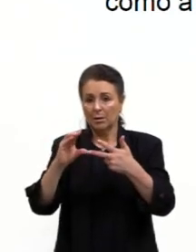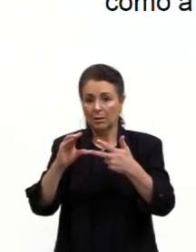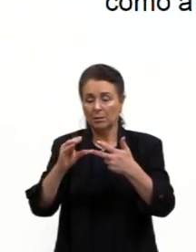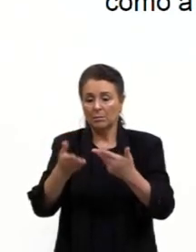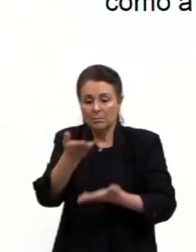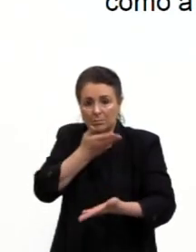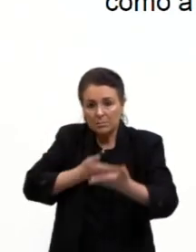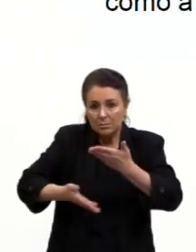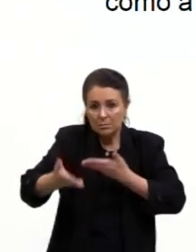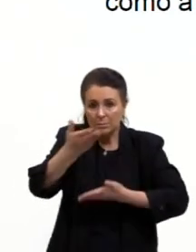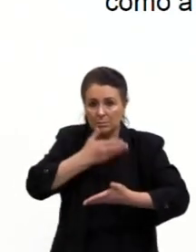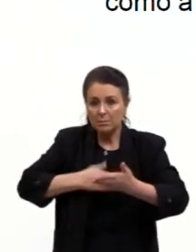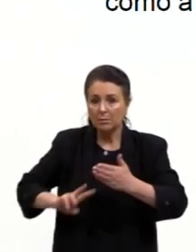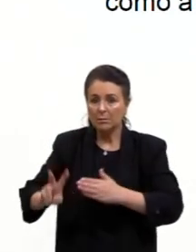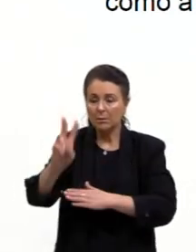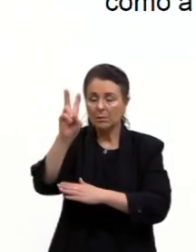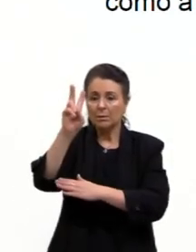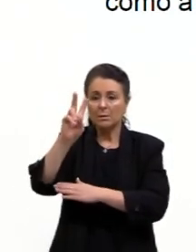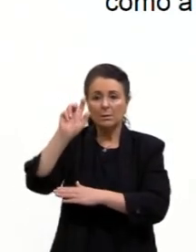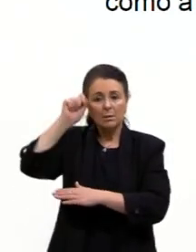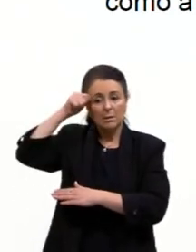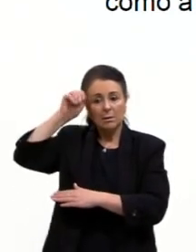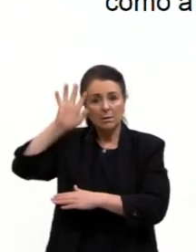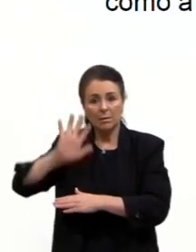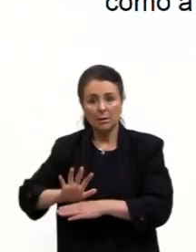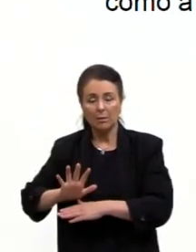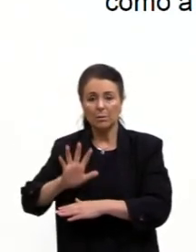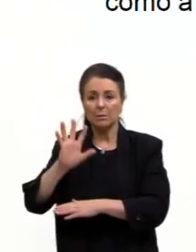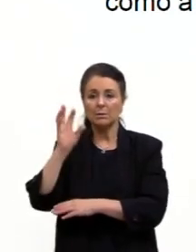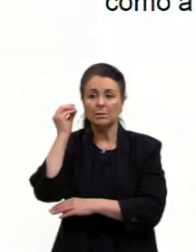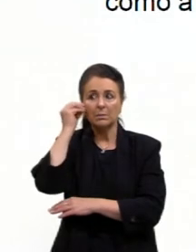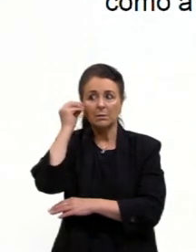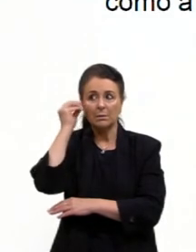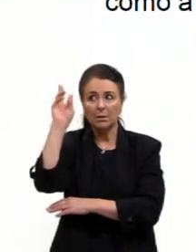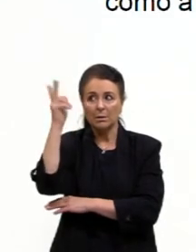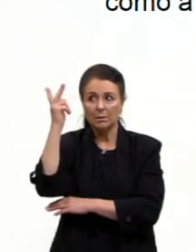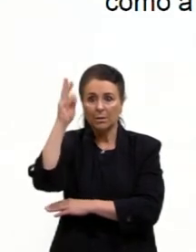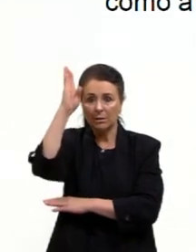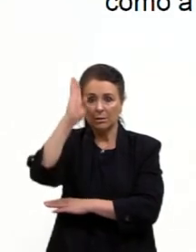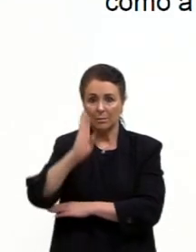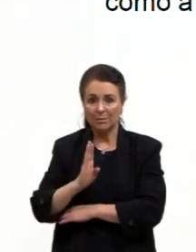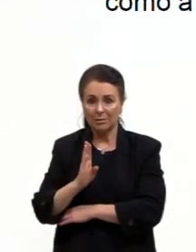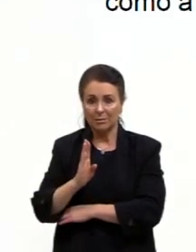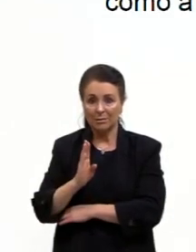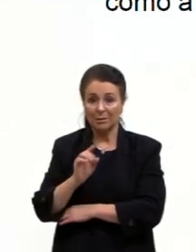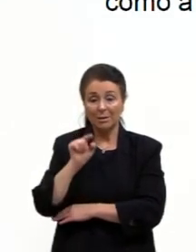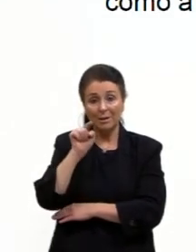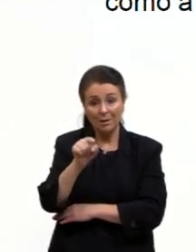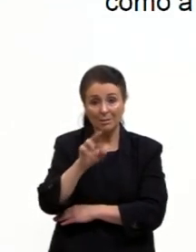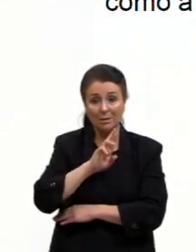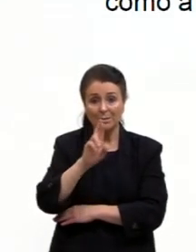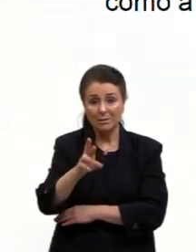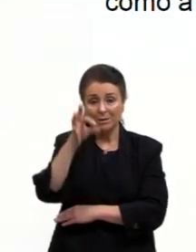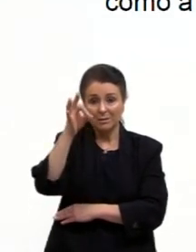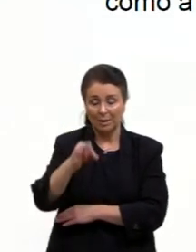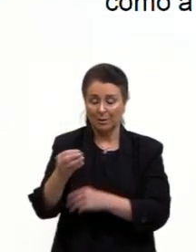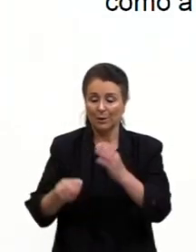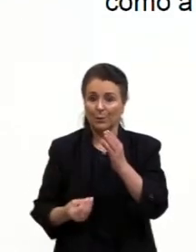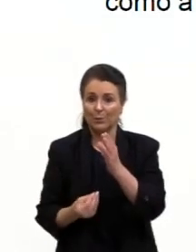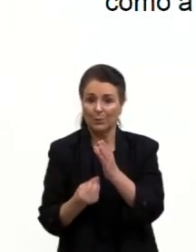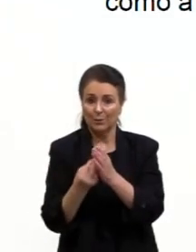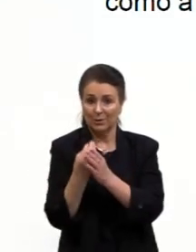entre valores africanos e a experiência histórica brasileira. E a resposta é exatamente essa. Eles têm a origem